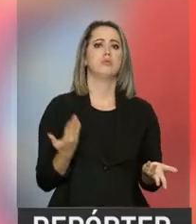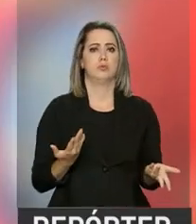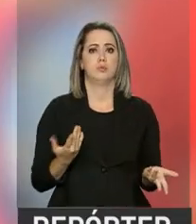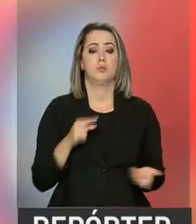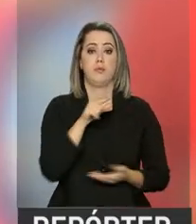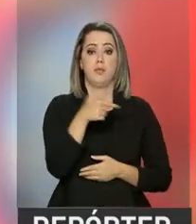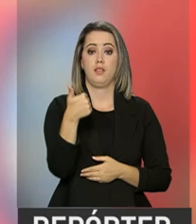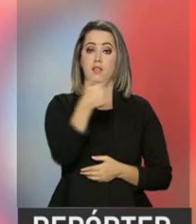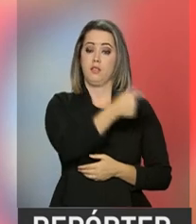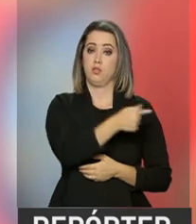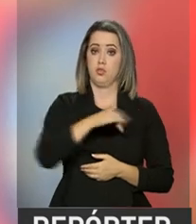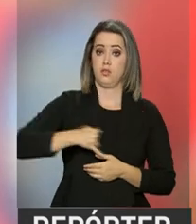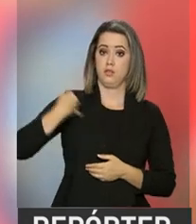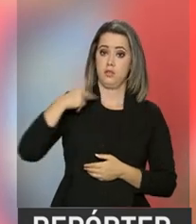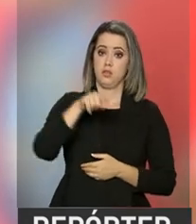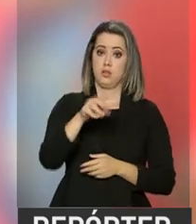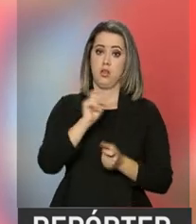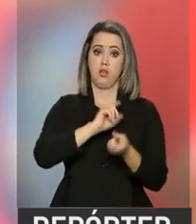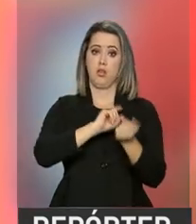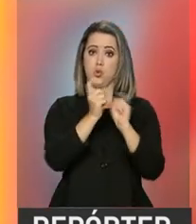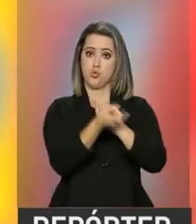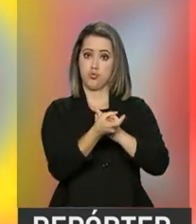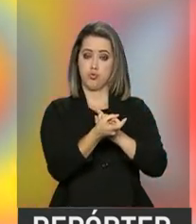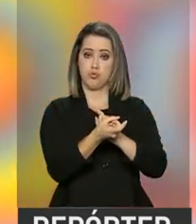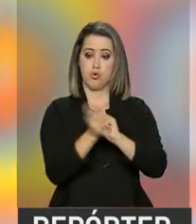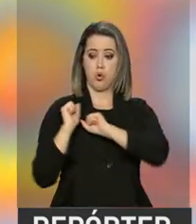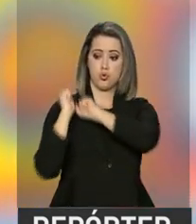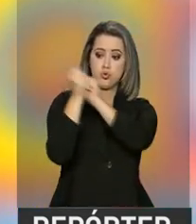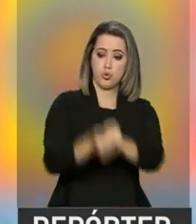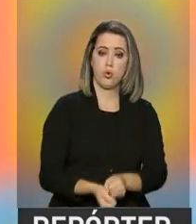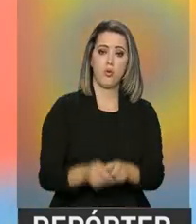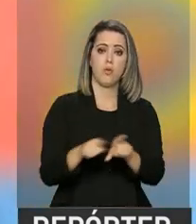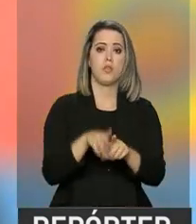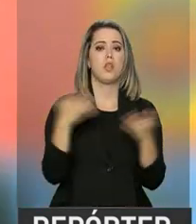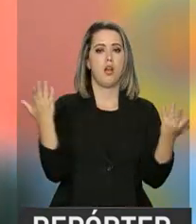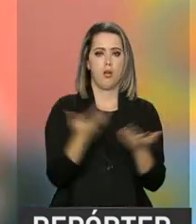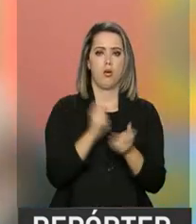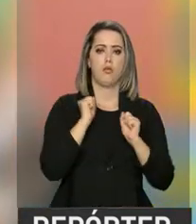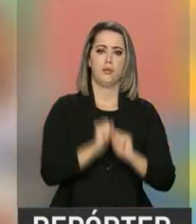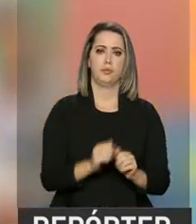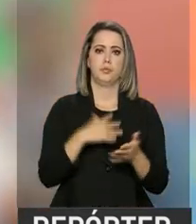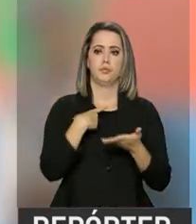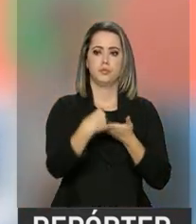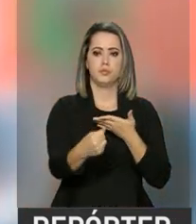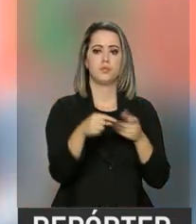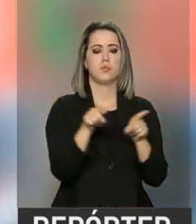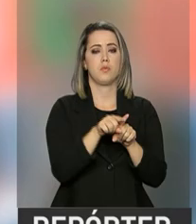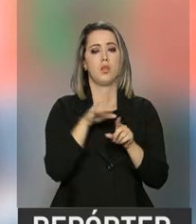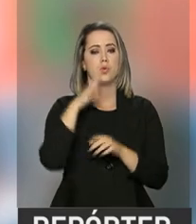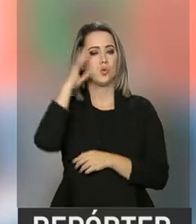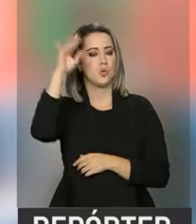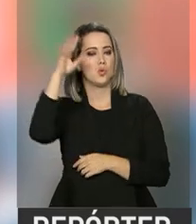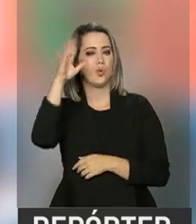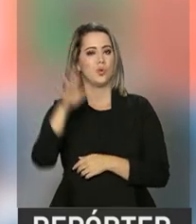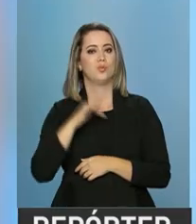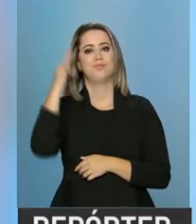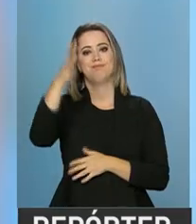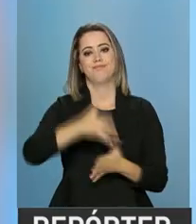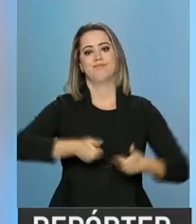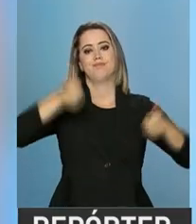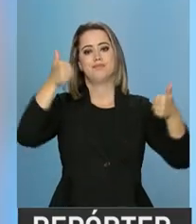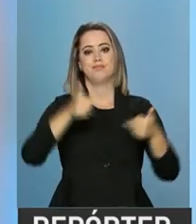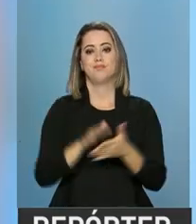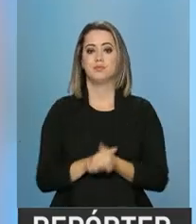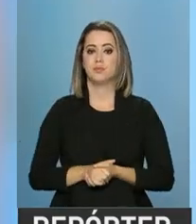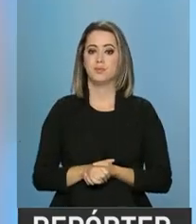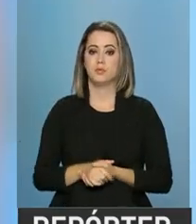17 anos, pratica judô e com a bolsa do programa conseguiu deixar o lixão. Agora ele sonha com um futuro melhor. Nós